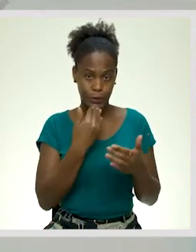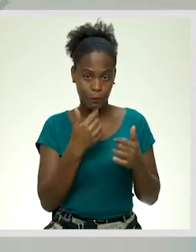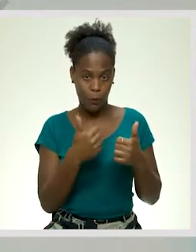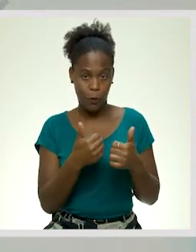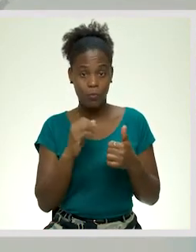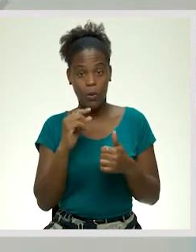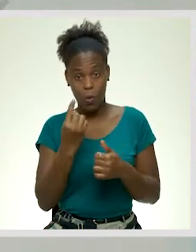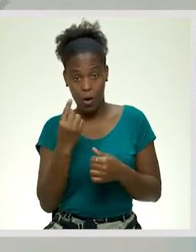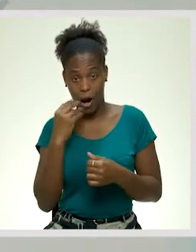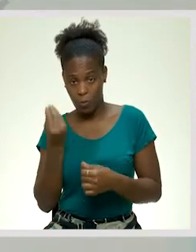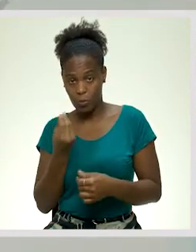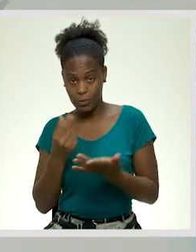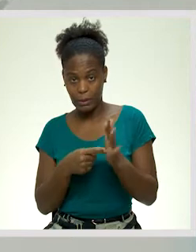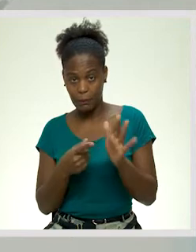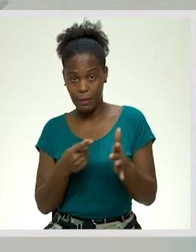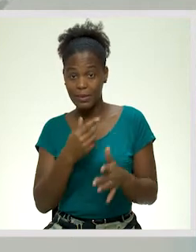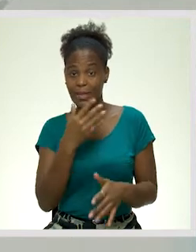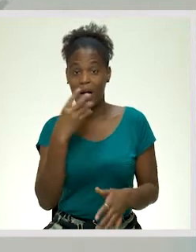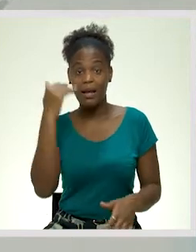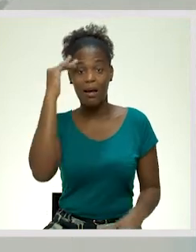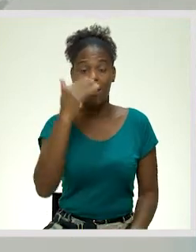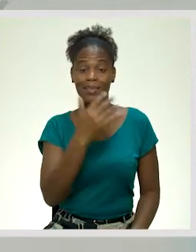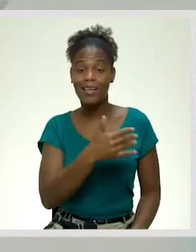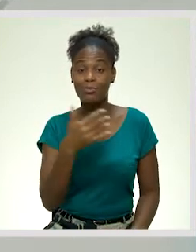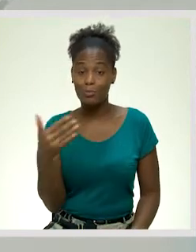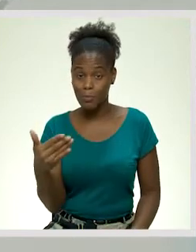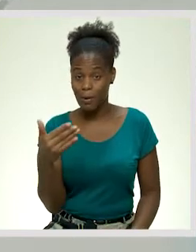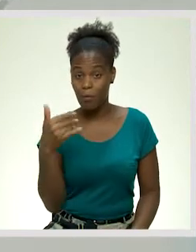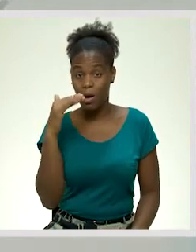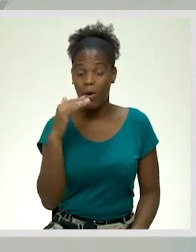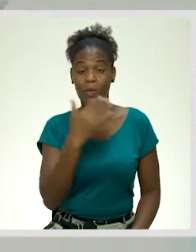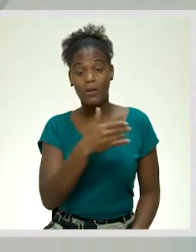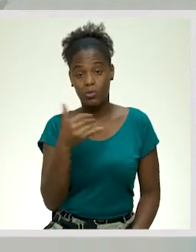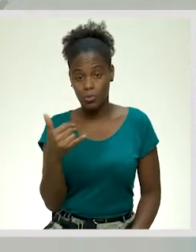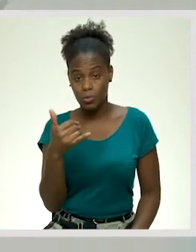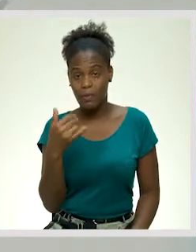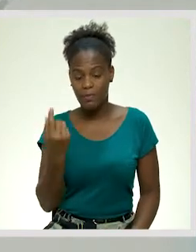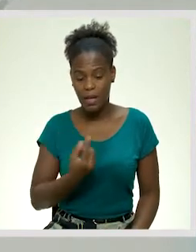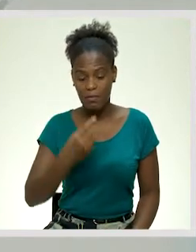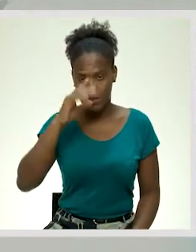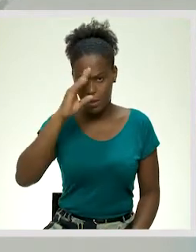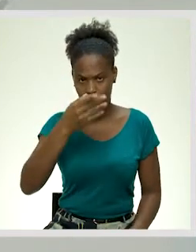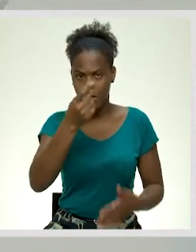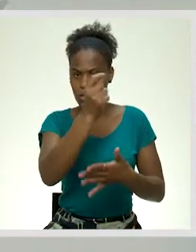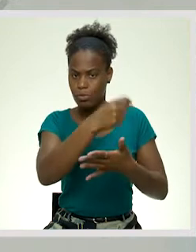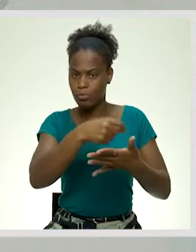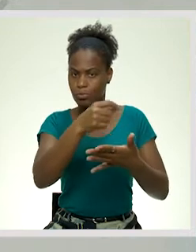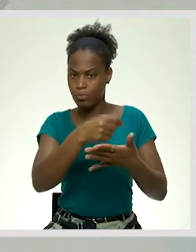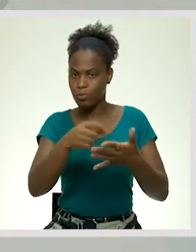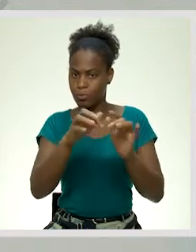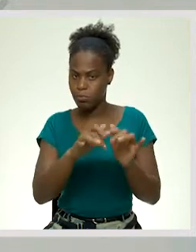um aluno, décimo primeiro ano, décimo segundo ano, ao menos deve saber redigir